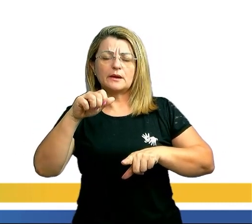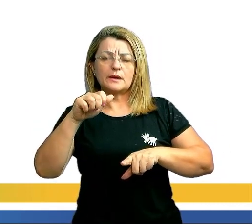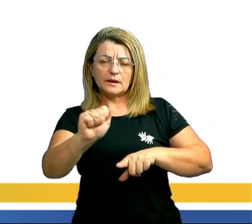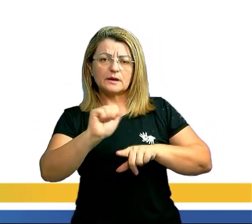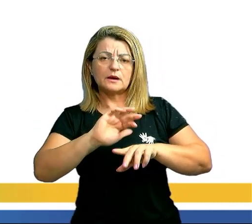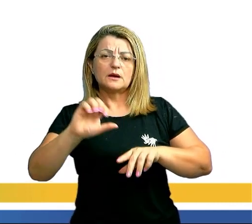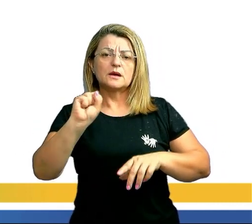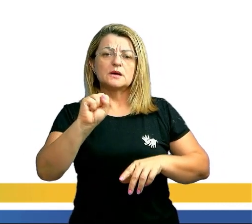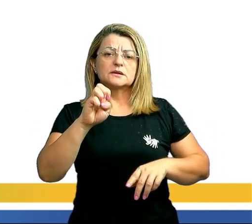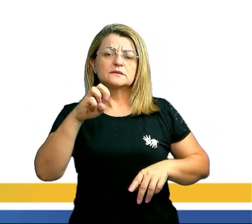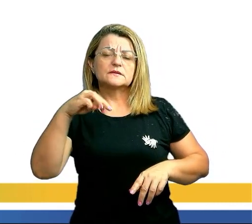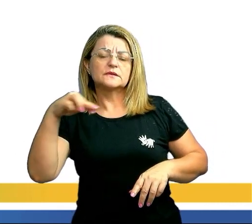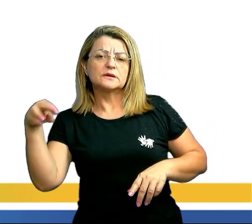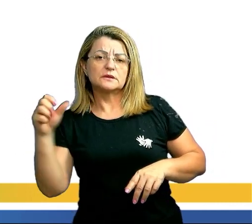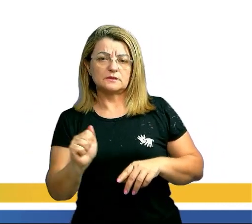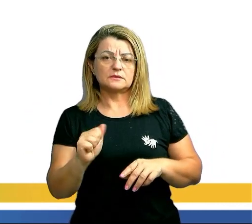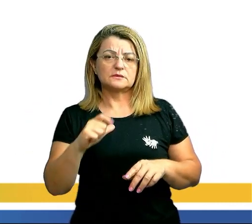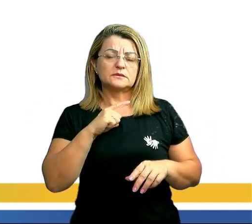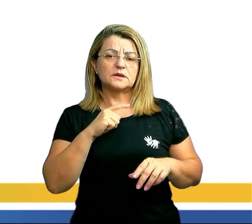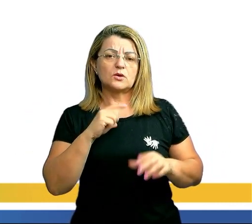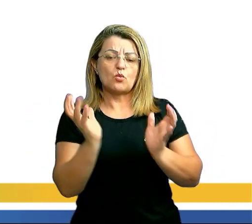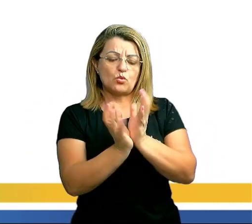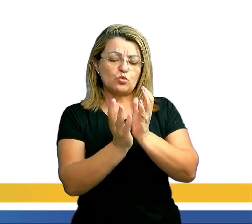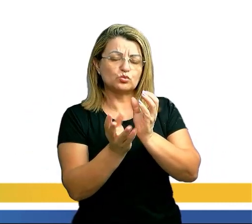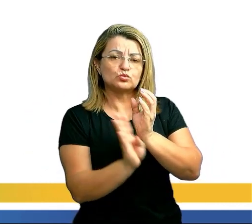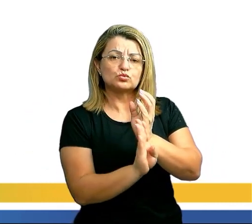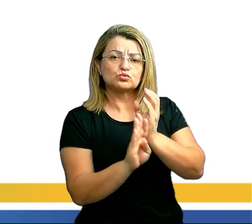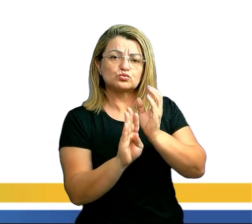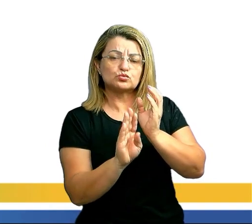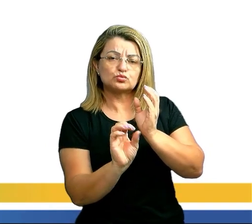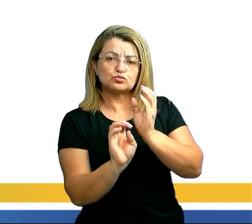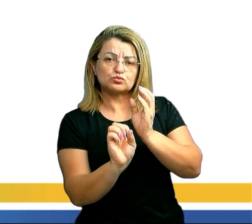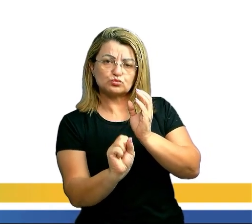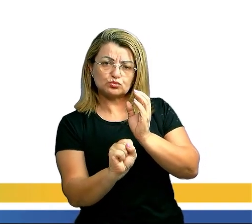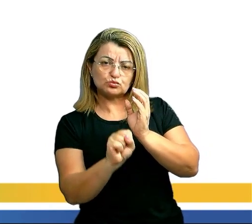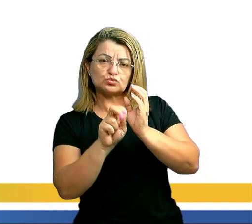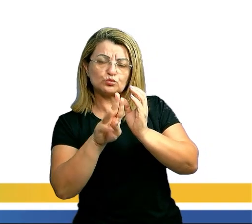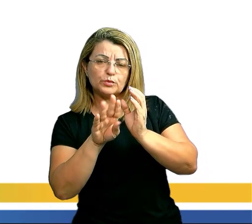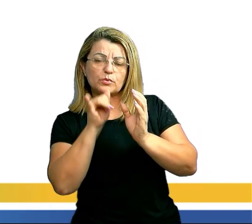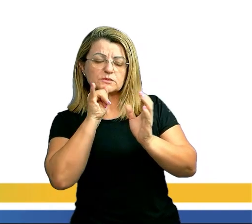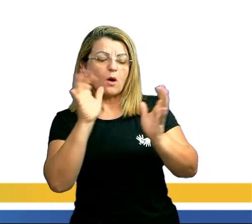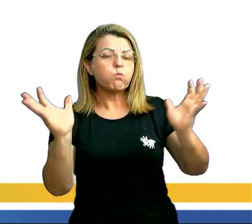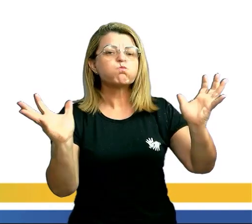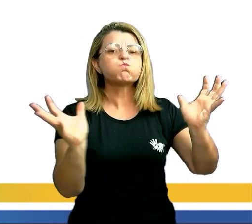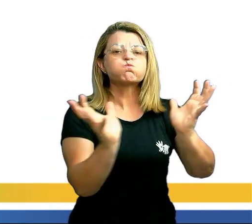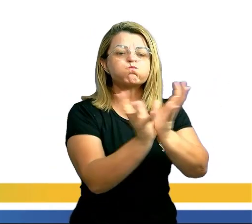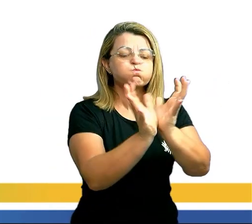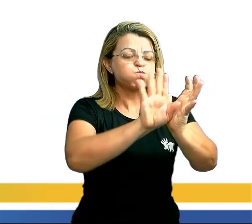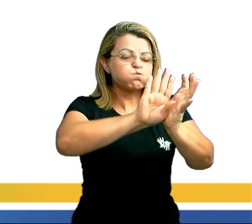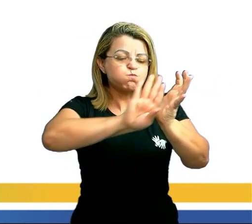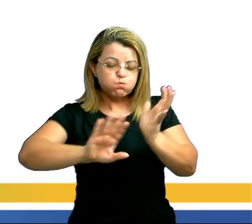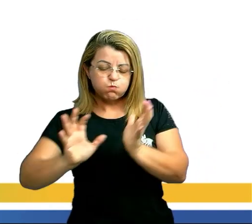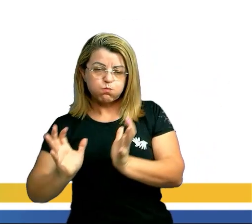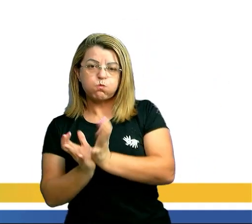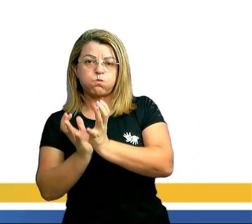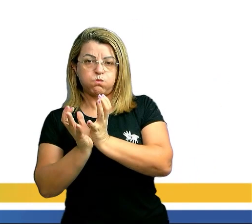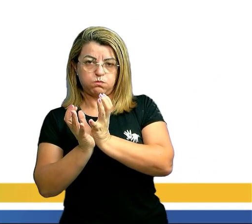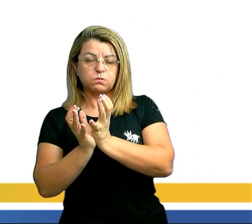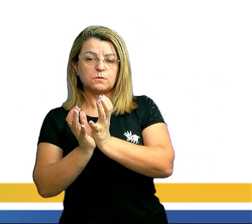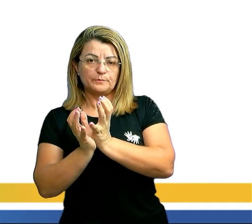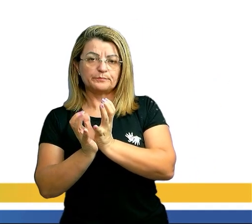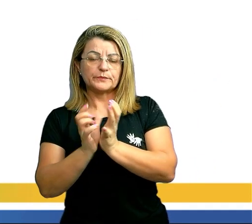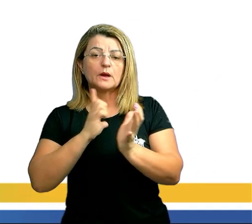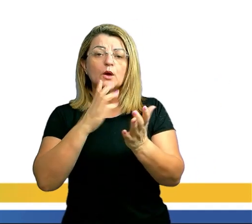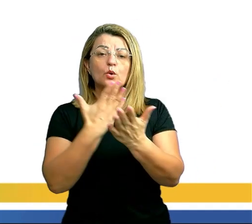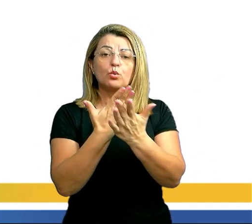Lembrando que são subconjuntos tirados de um conjunto maior. Como assim, professor? Estude